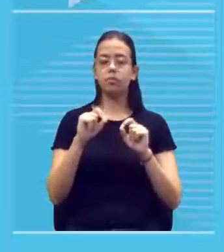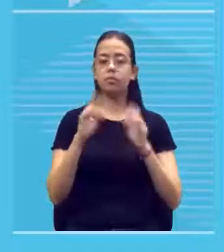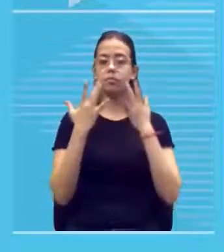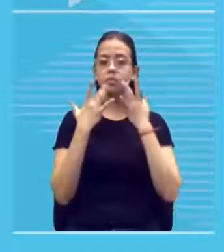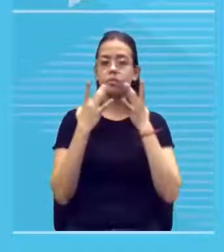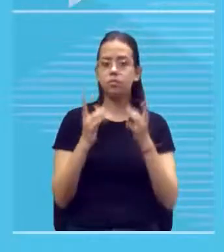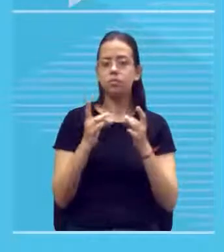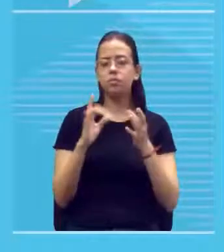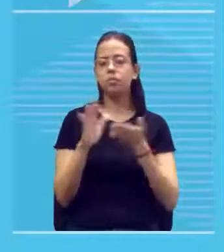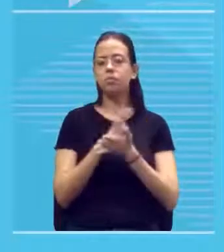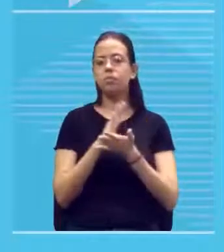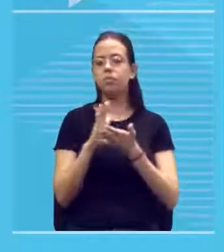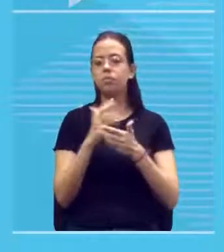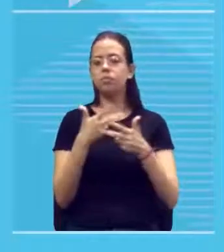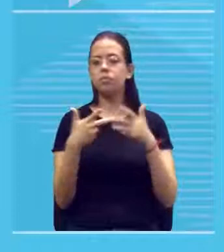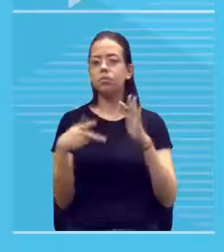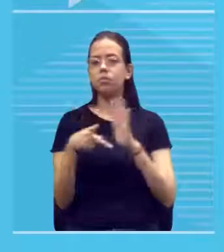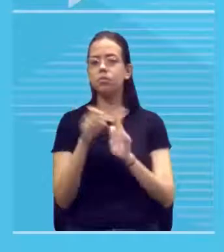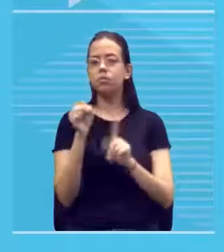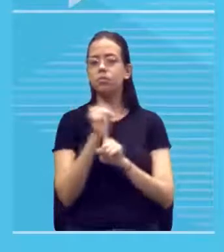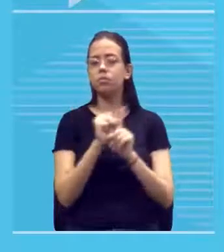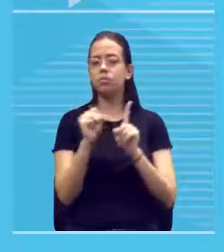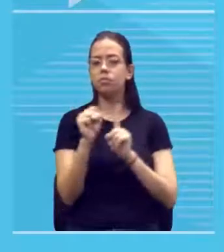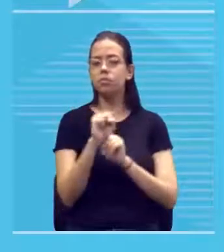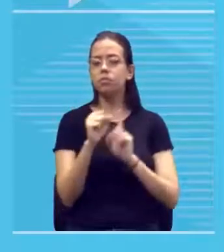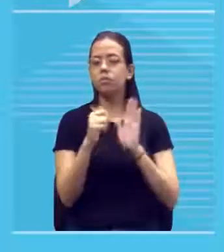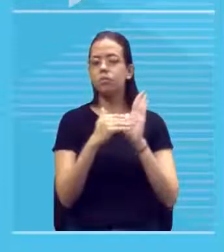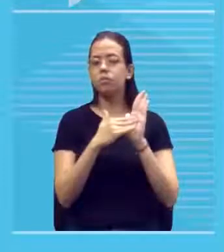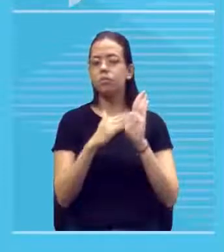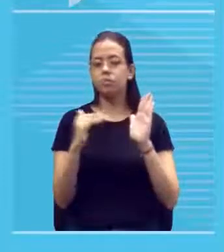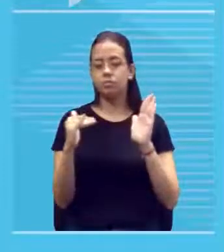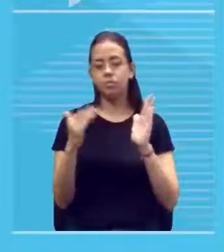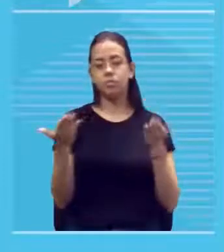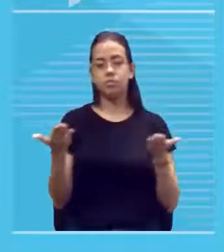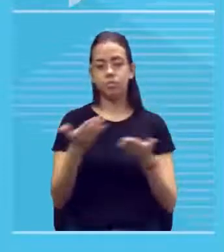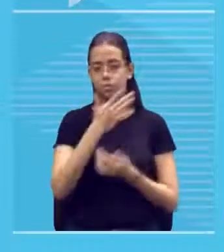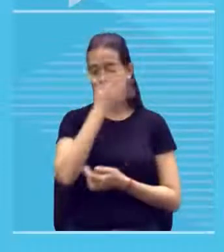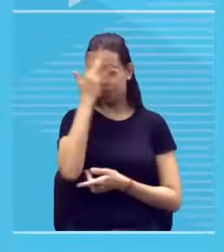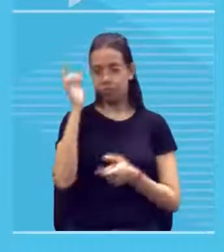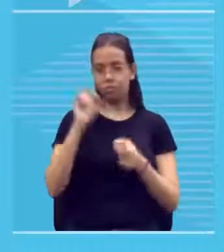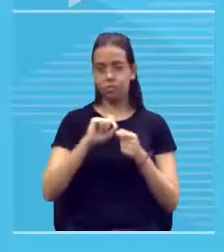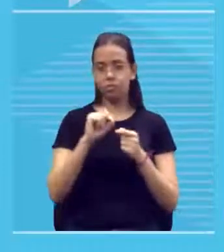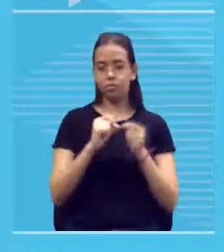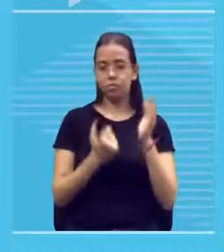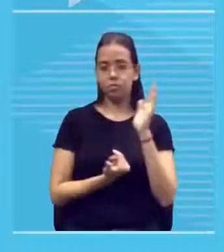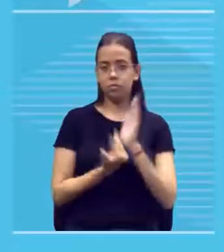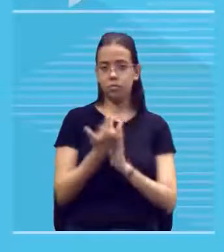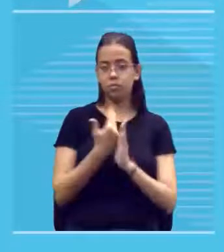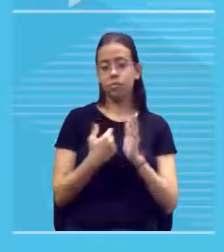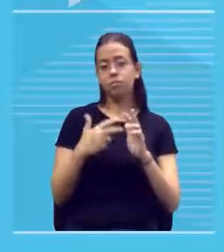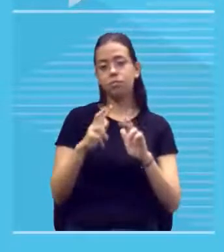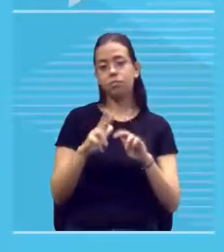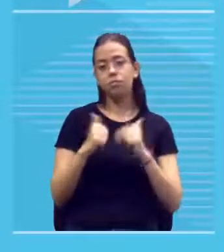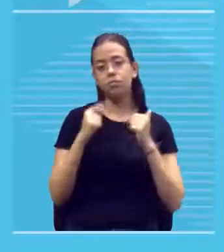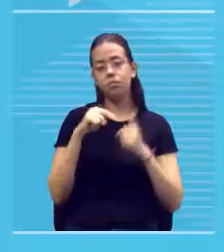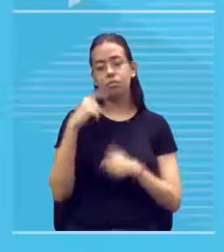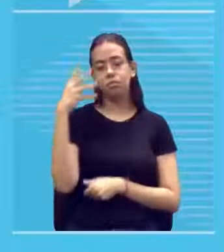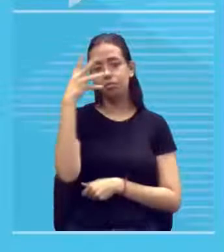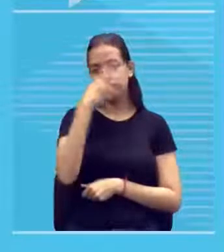uma demanda social estética hoje as pessoas fazem tatuagem porque é bonito